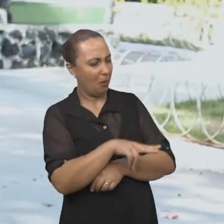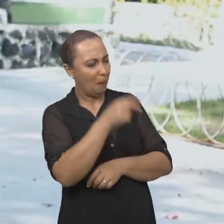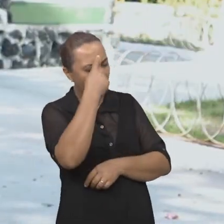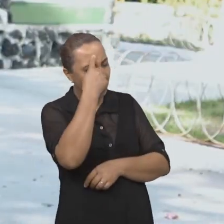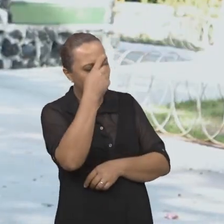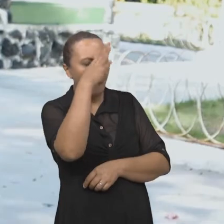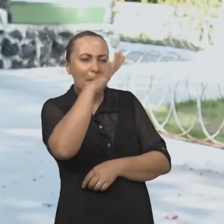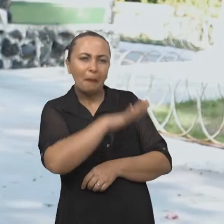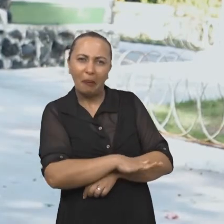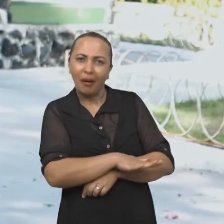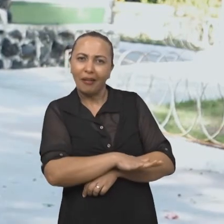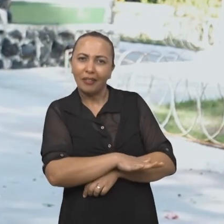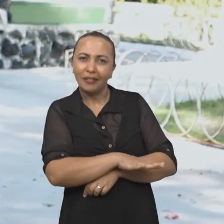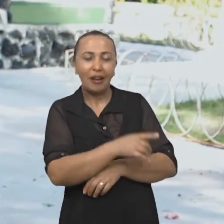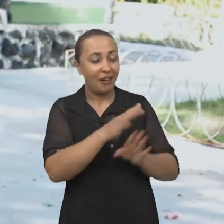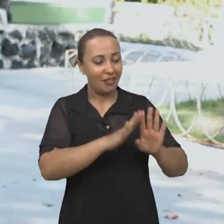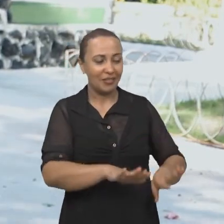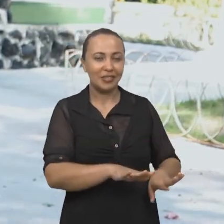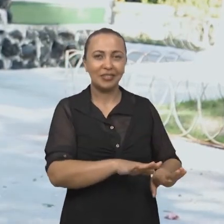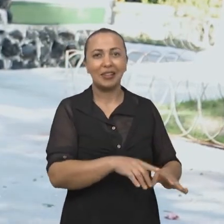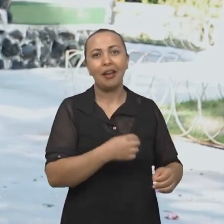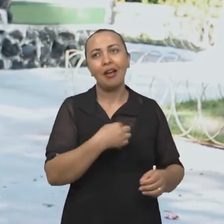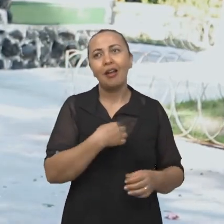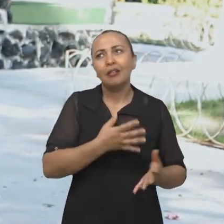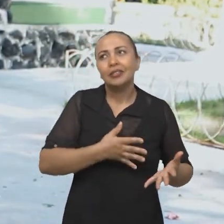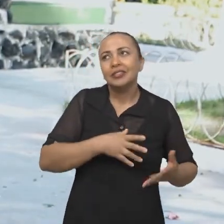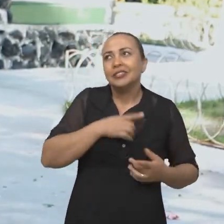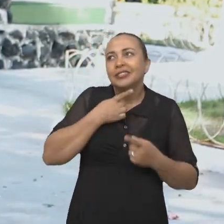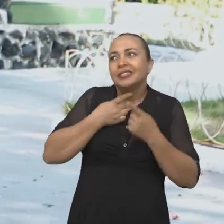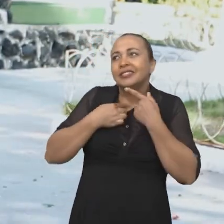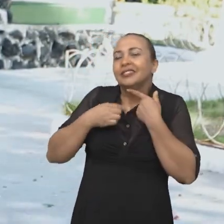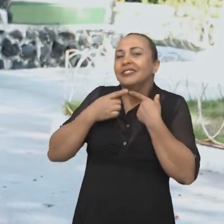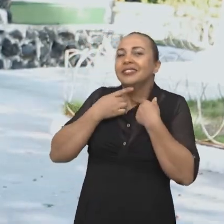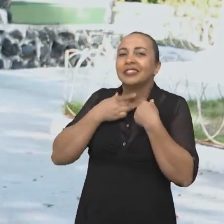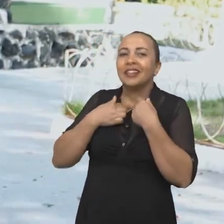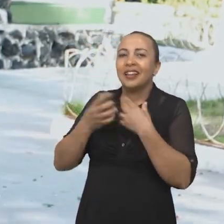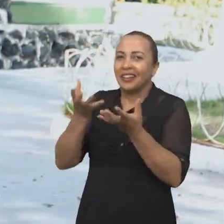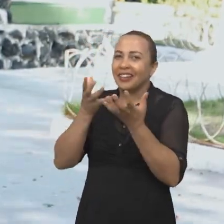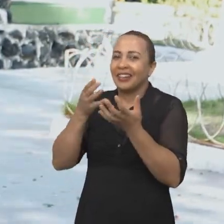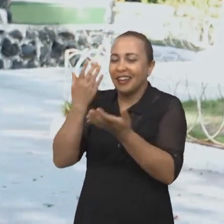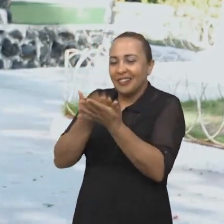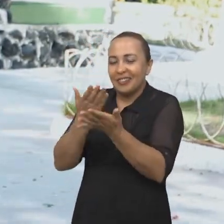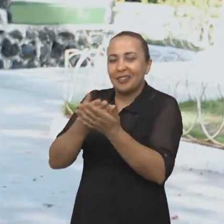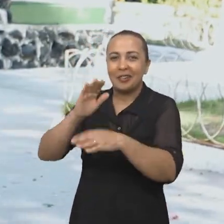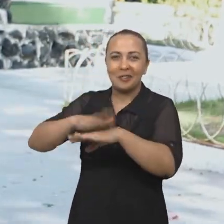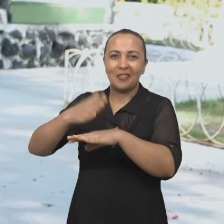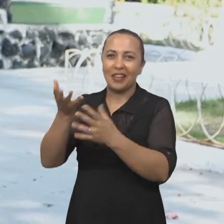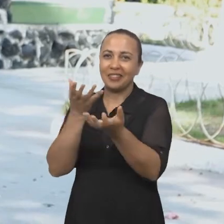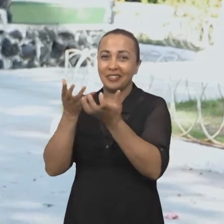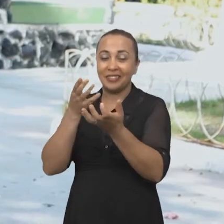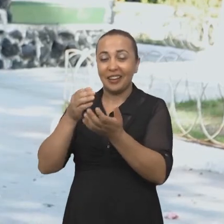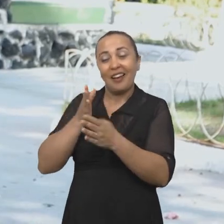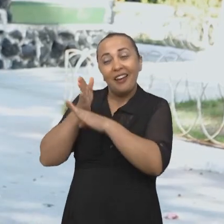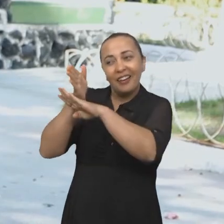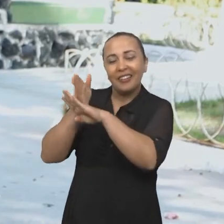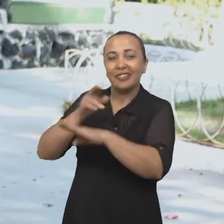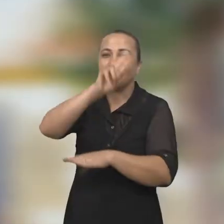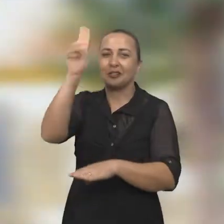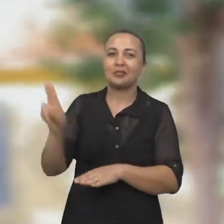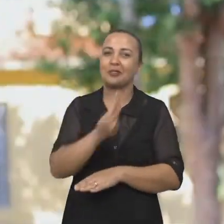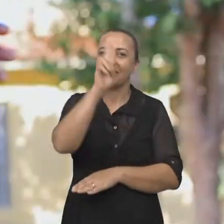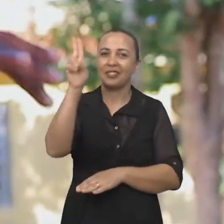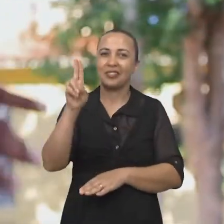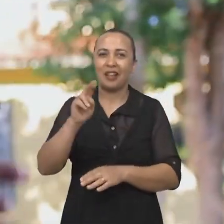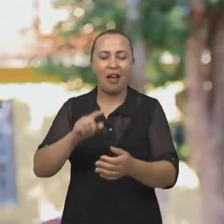pensando muito baixo. Dessa forma, eu tive a vontade de querer estudar mais, entendeu? de querer entrar na universidade.